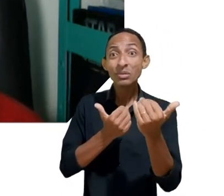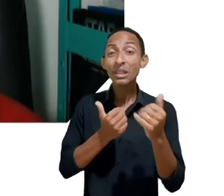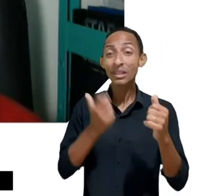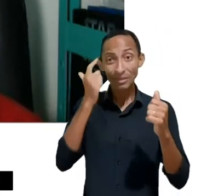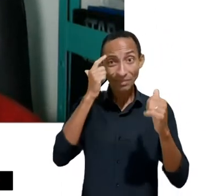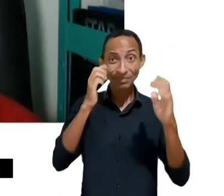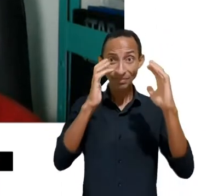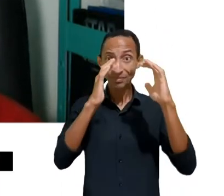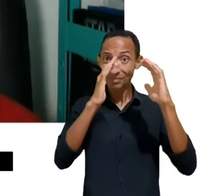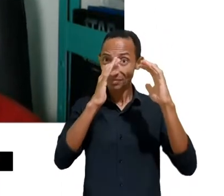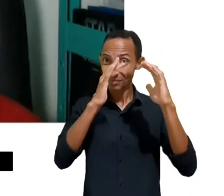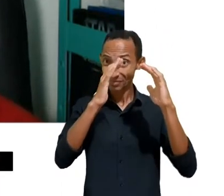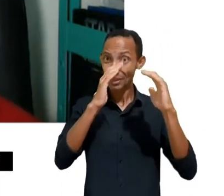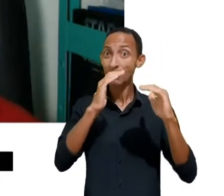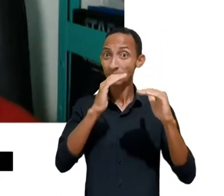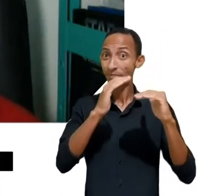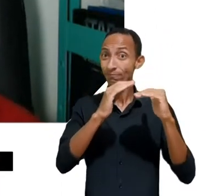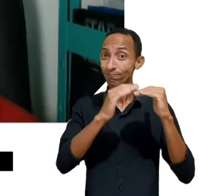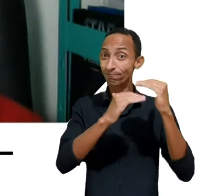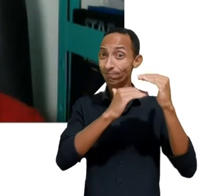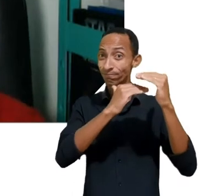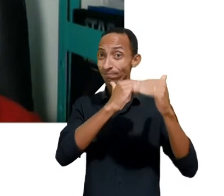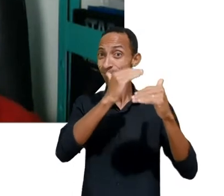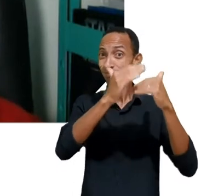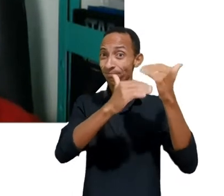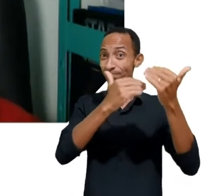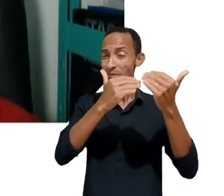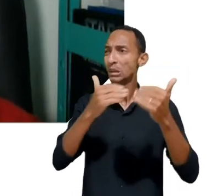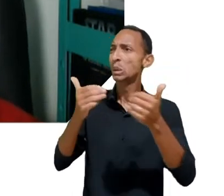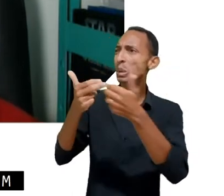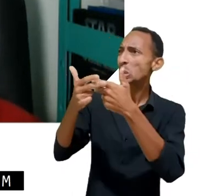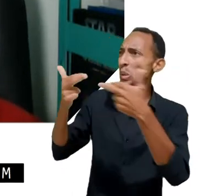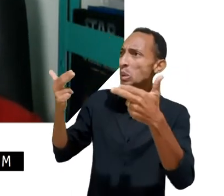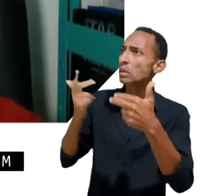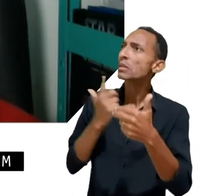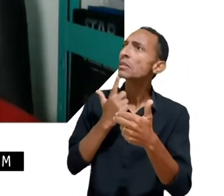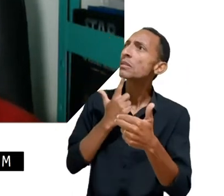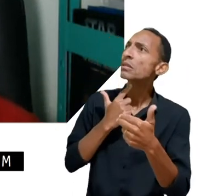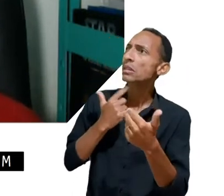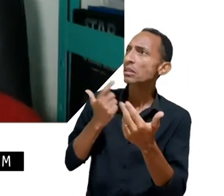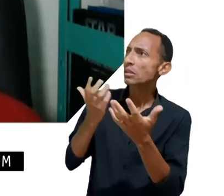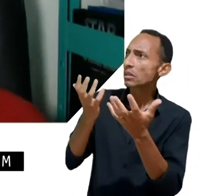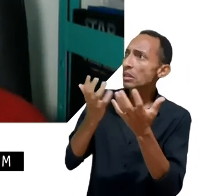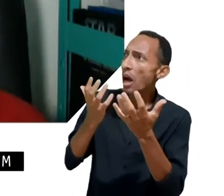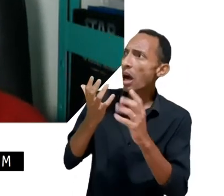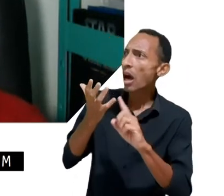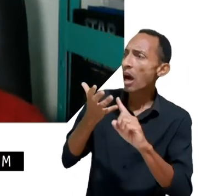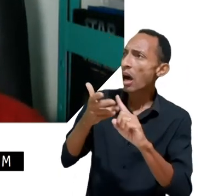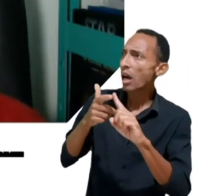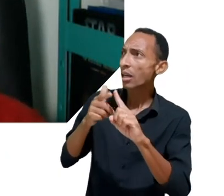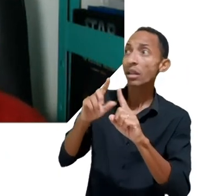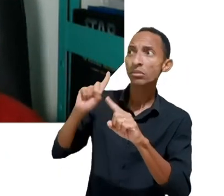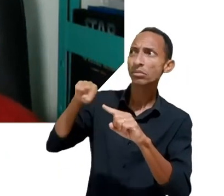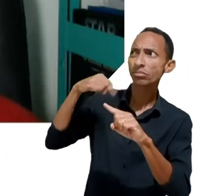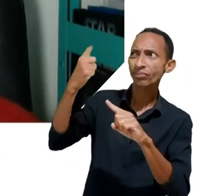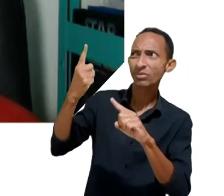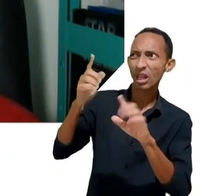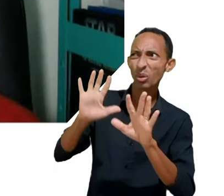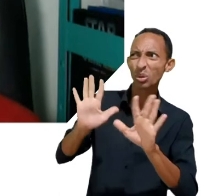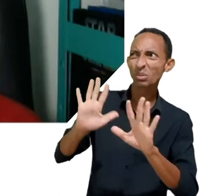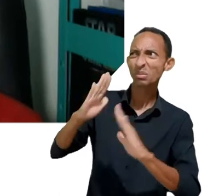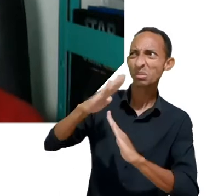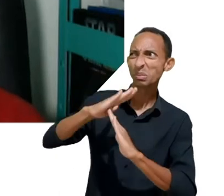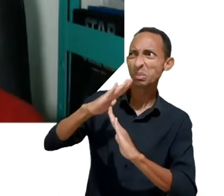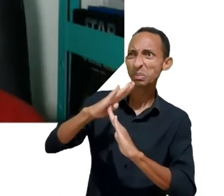dificuldade em lidar com os desejos, com a temporalidade, com deixar para depois, isso vai se agravar quando a gente